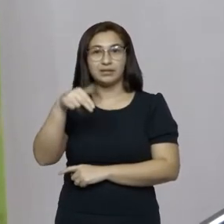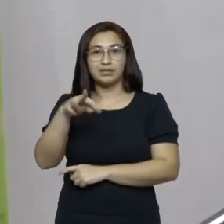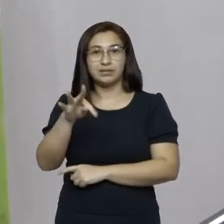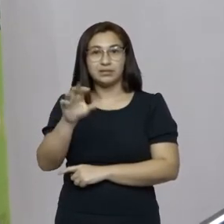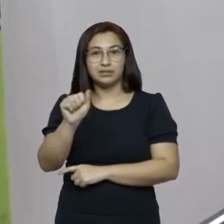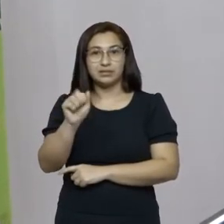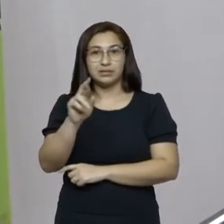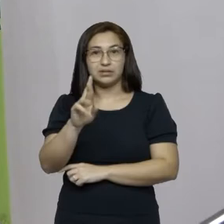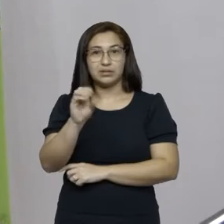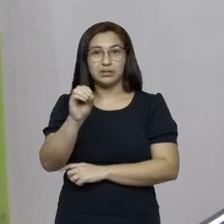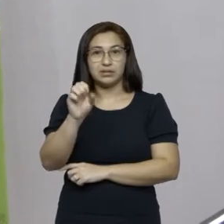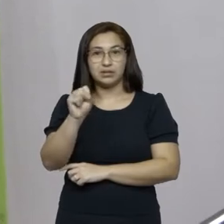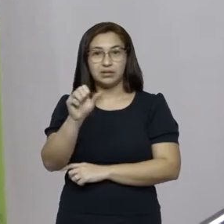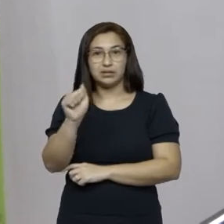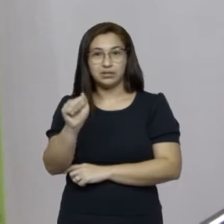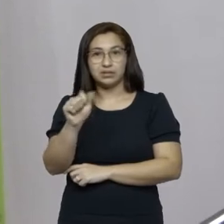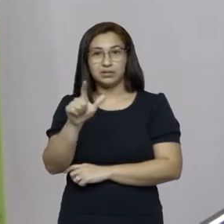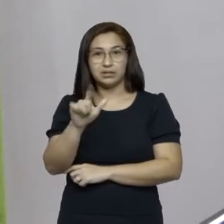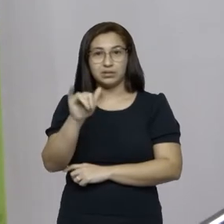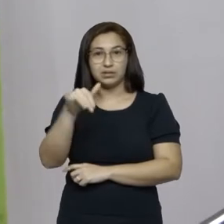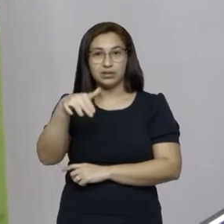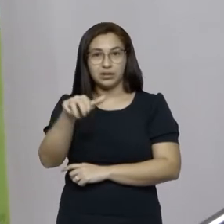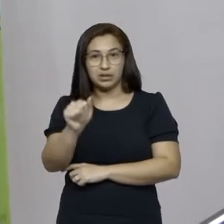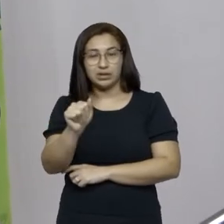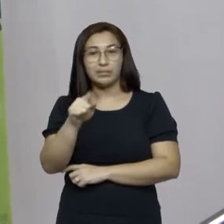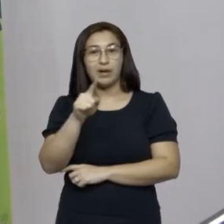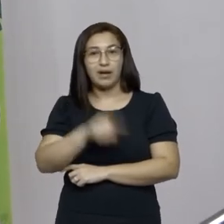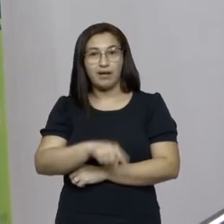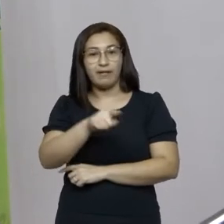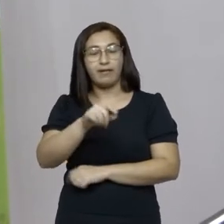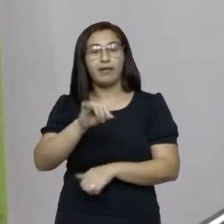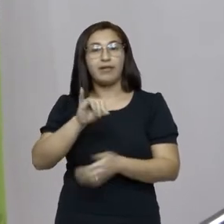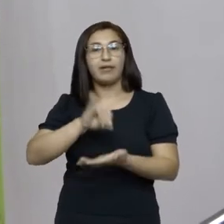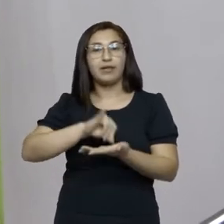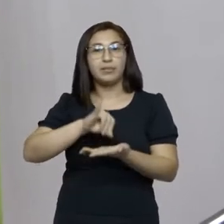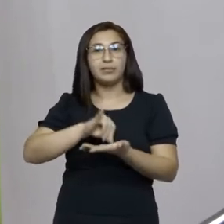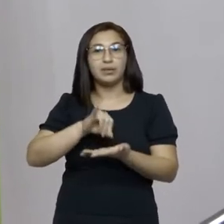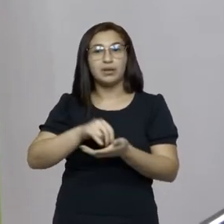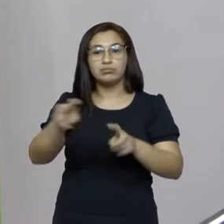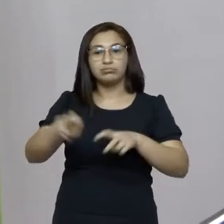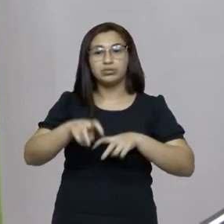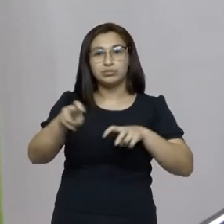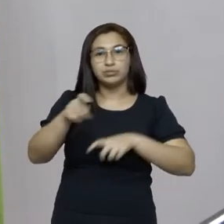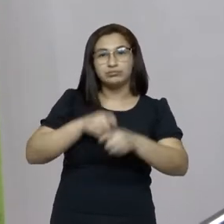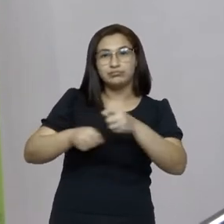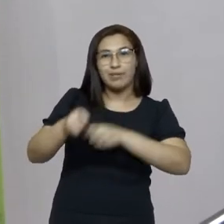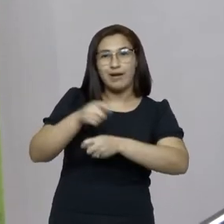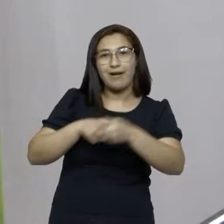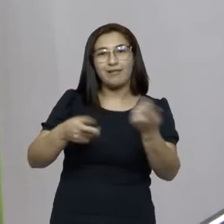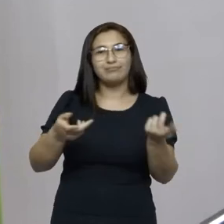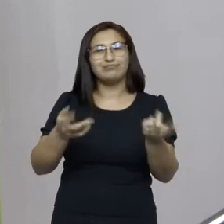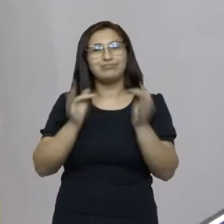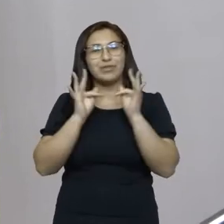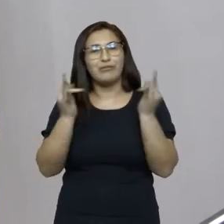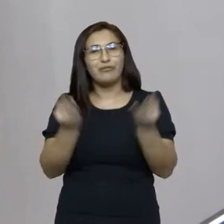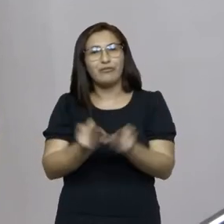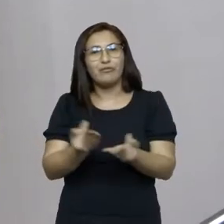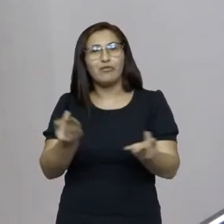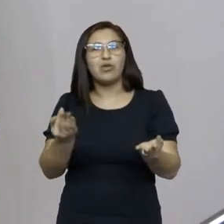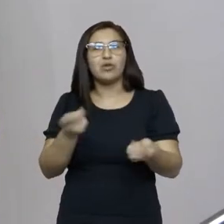da agroecologia, o Fórum Parlamentar, o Fórum da Economia